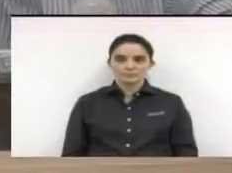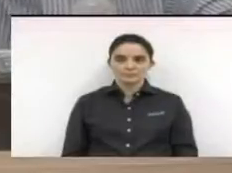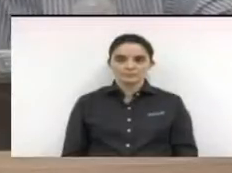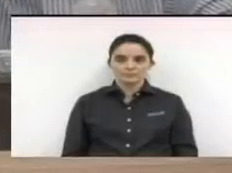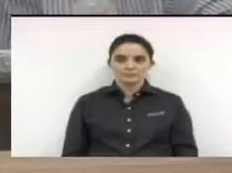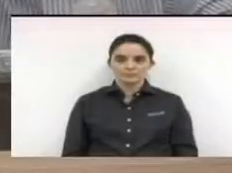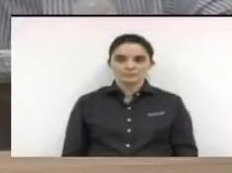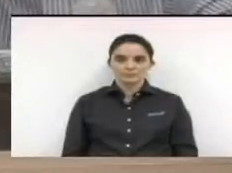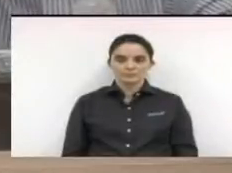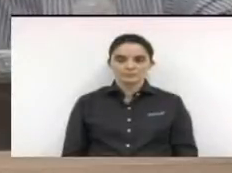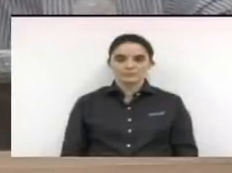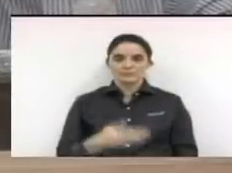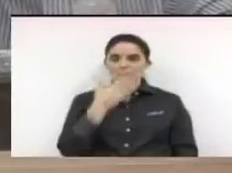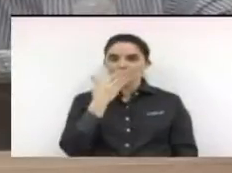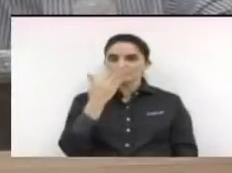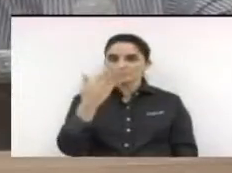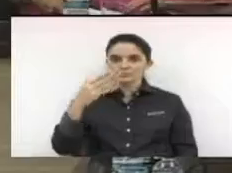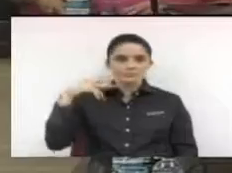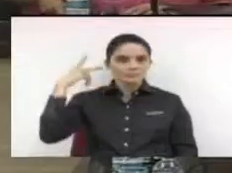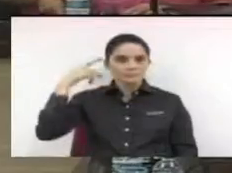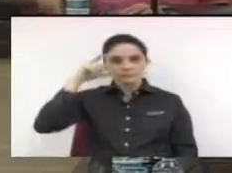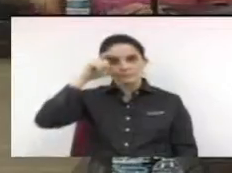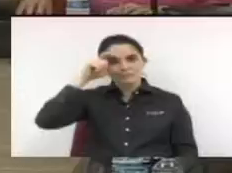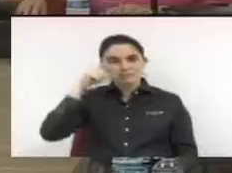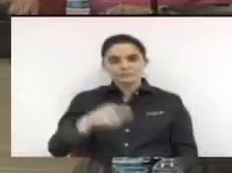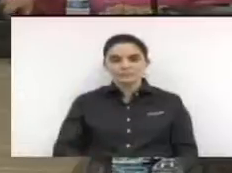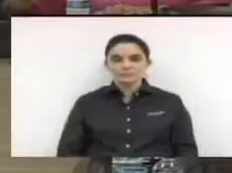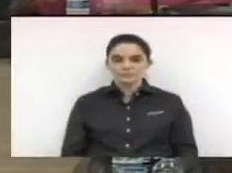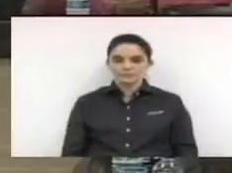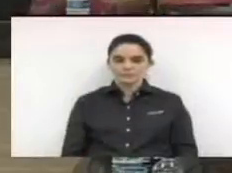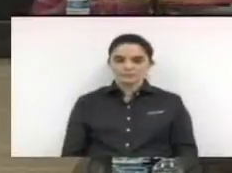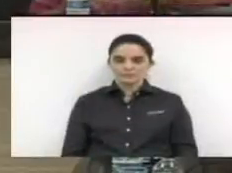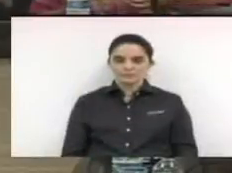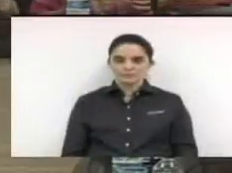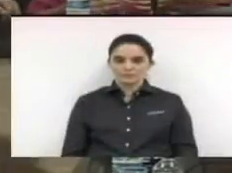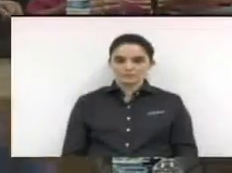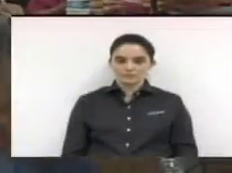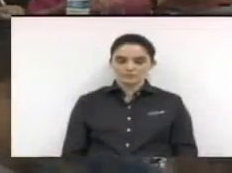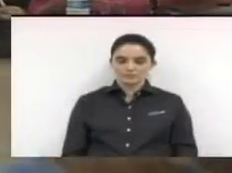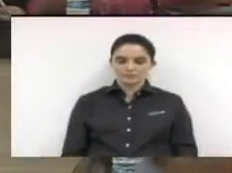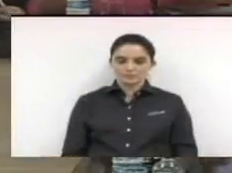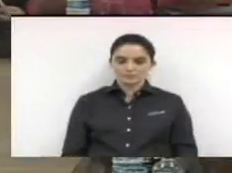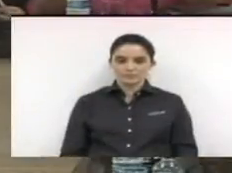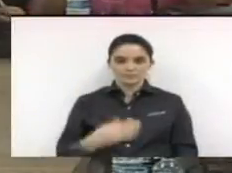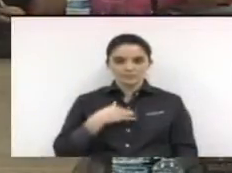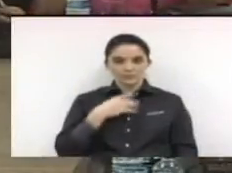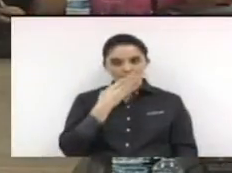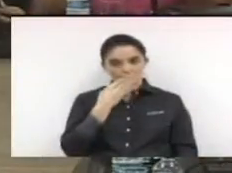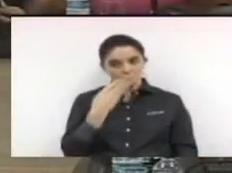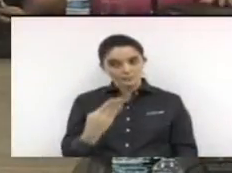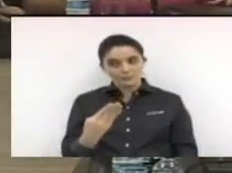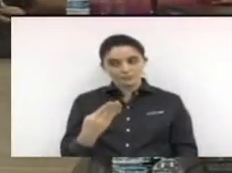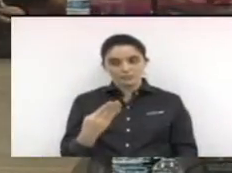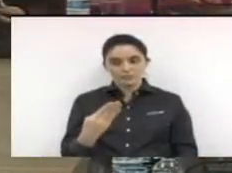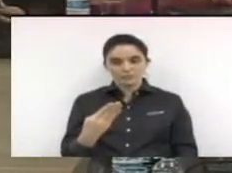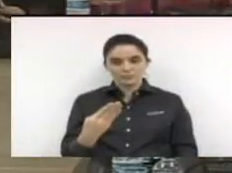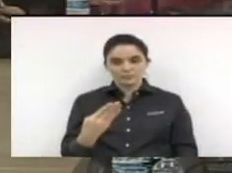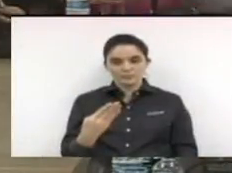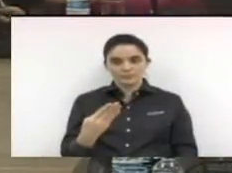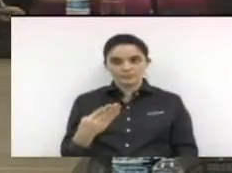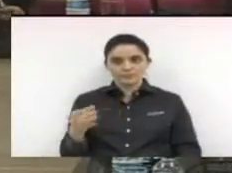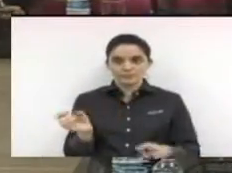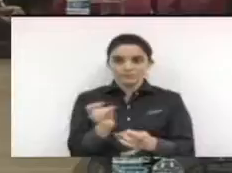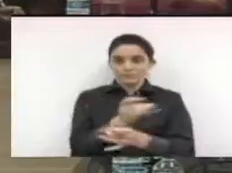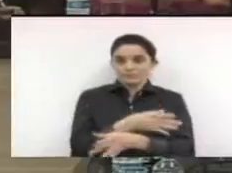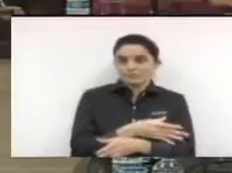Aliás, uma questão de ordem do vereador Farid. Excelência, eu queria fazer um requerimento para que fosse encerrado o